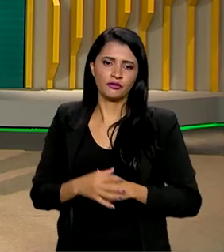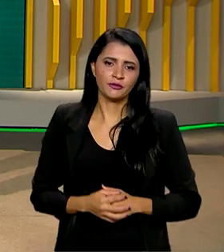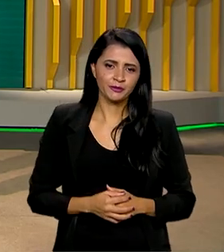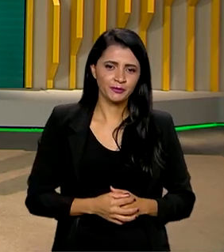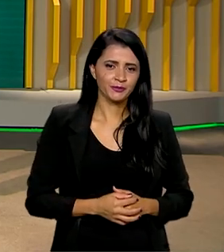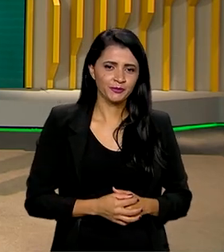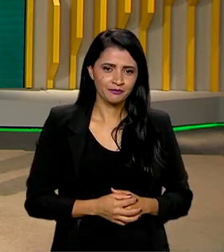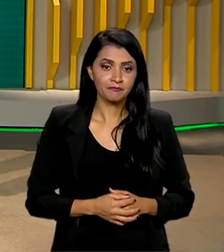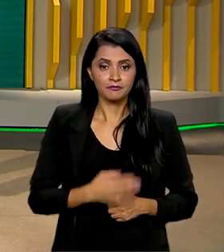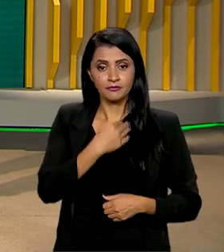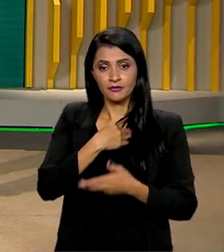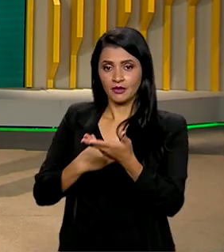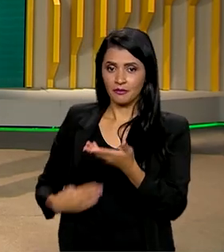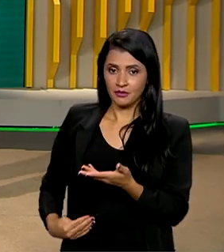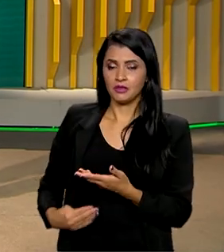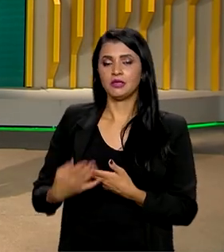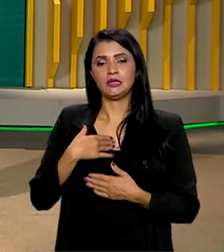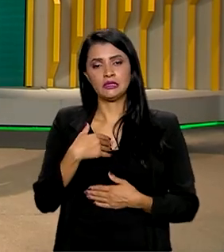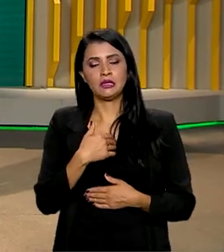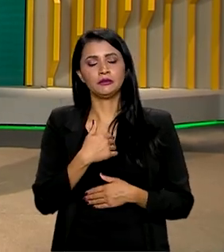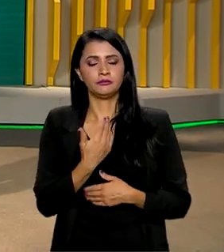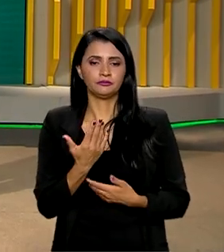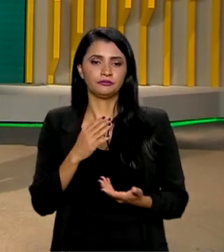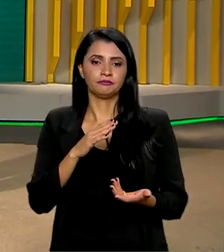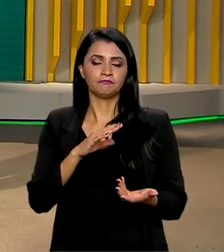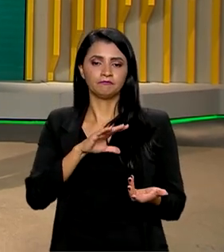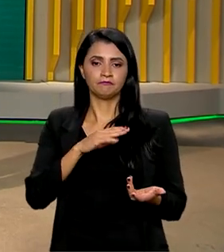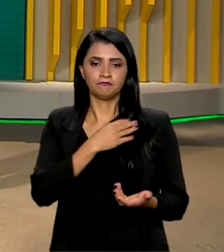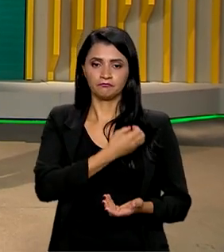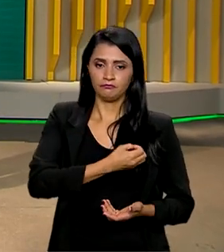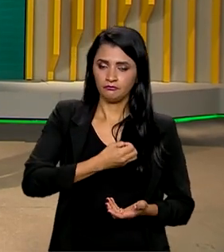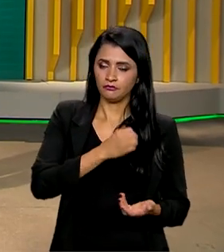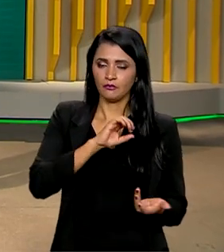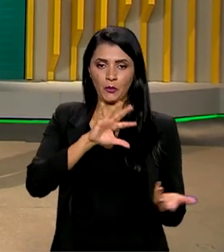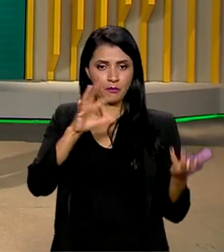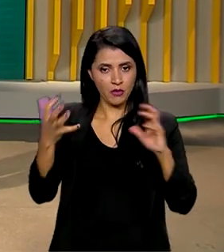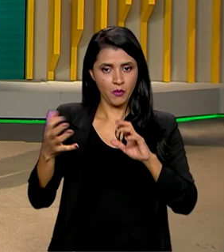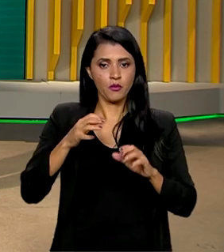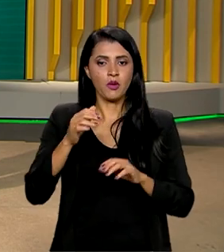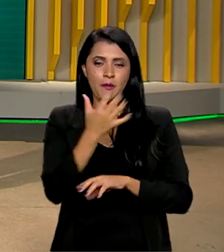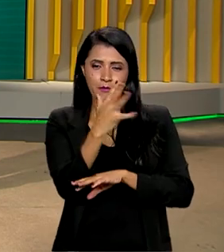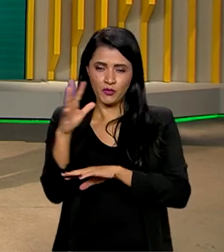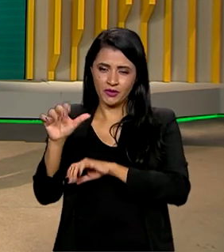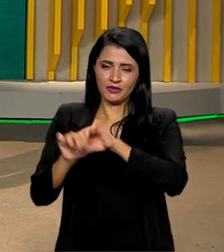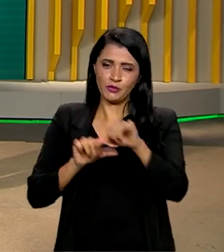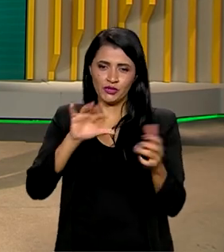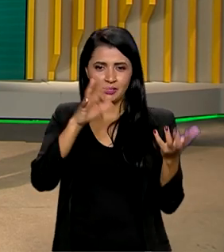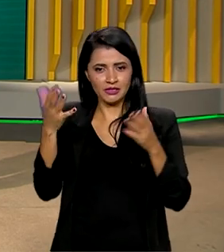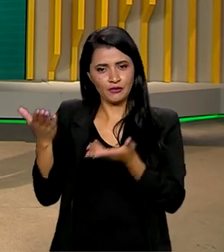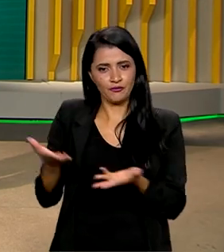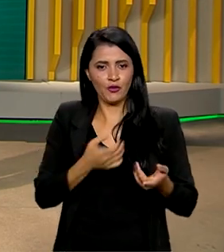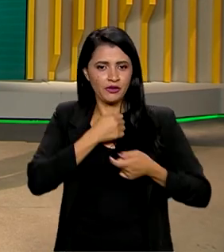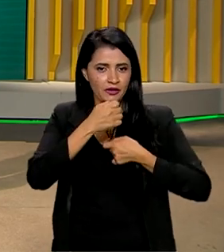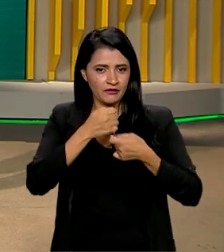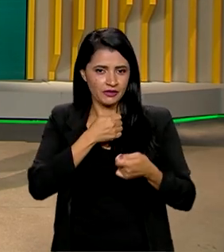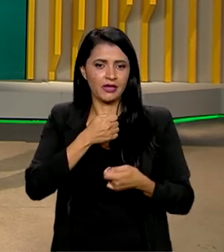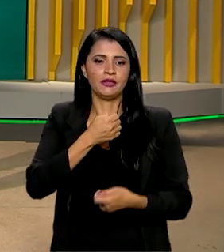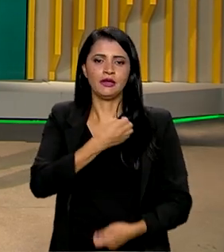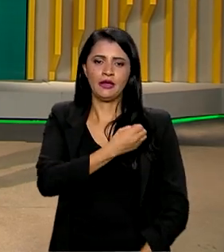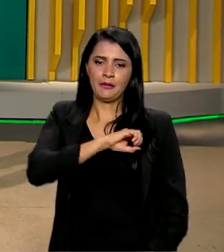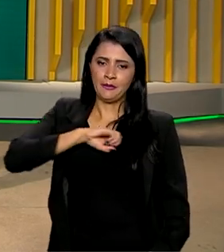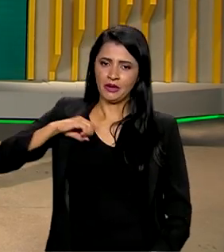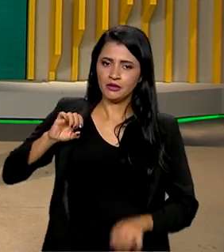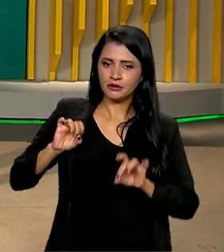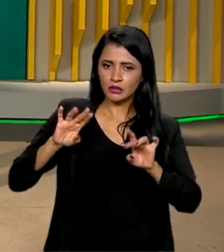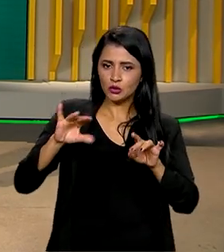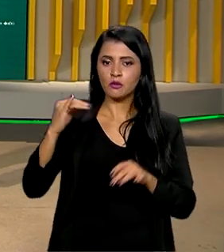E a ministra do Meio Ambiente e Mudança do Clima foi a entrevistada de hoje no programa Bom Dia Ministra. Marina Silva destacou a